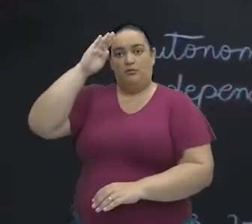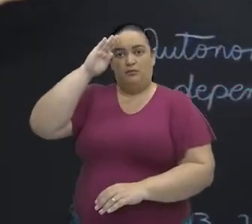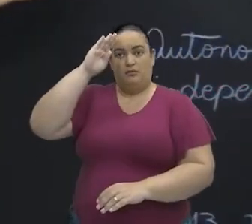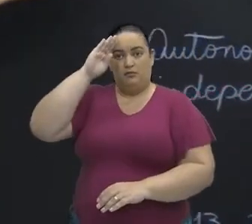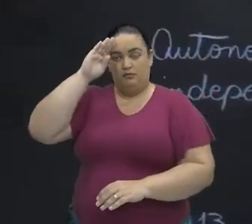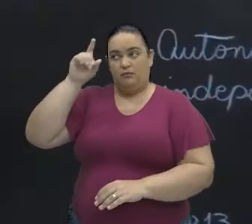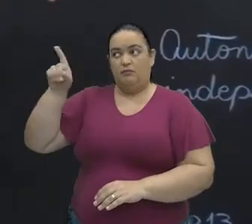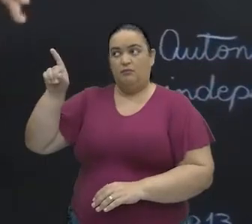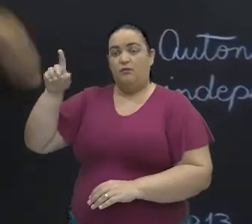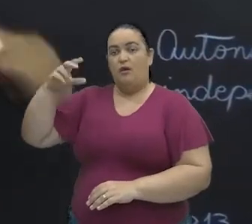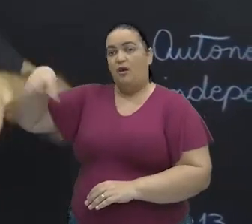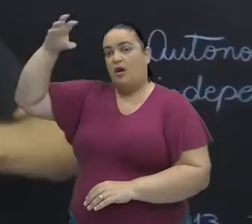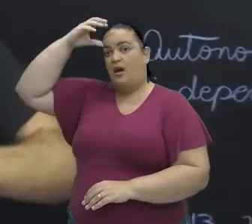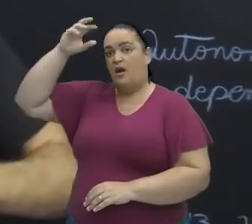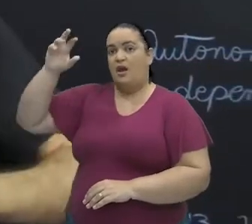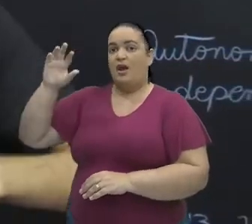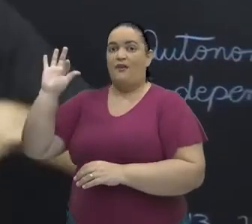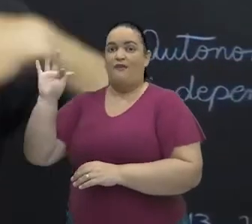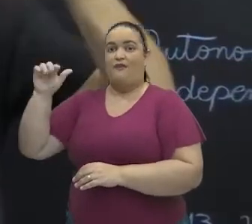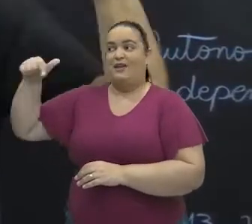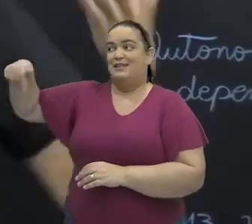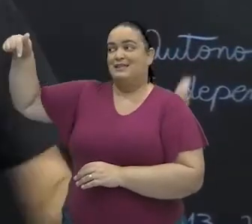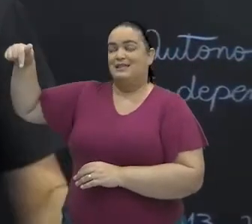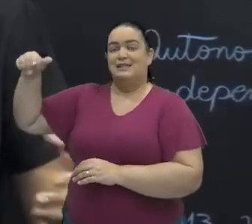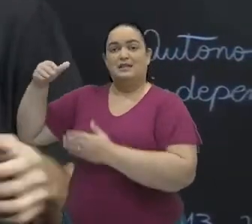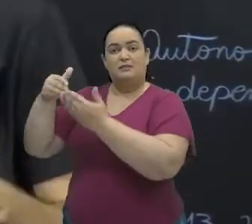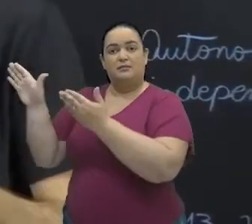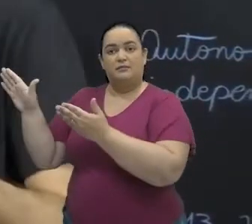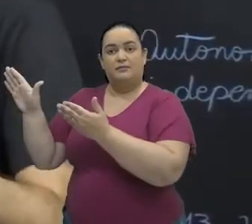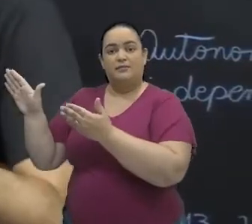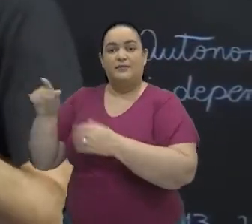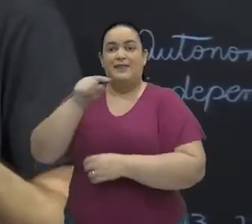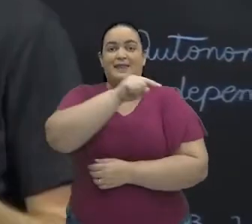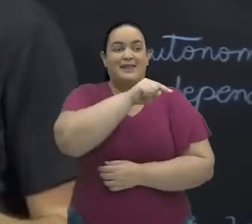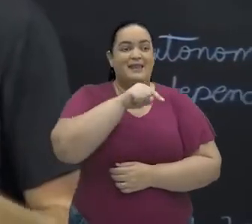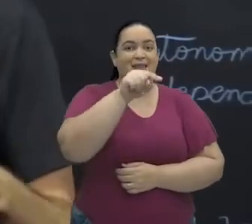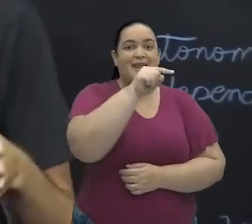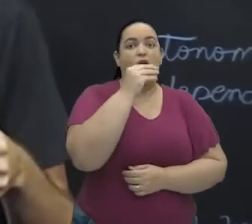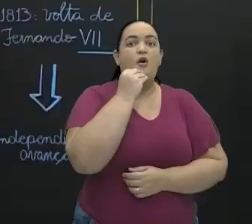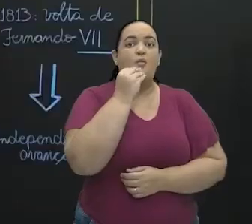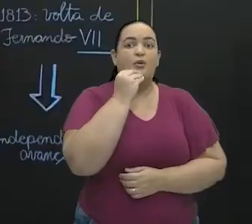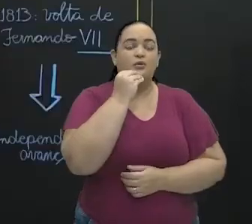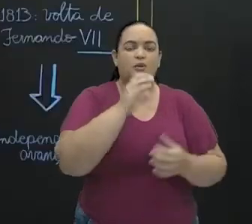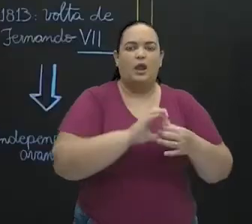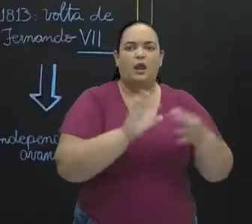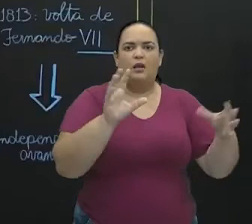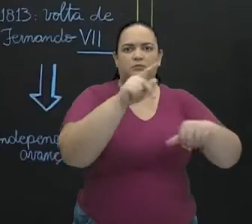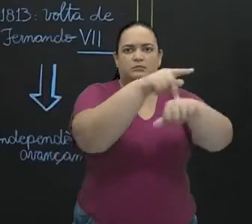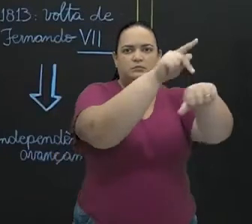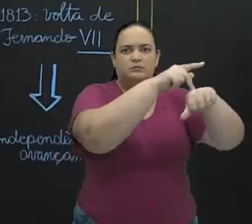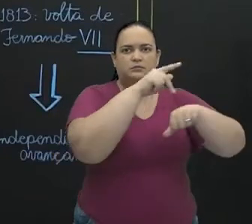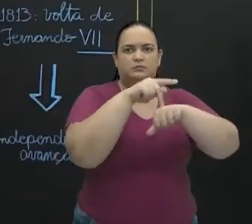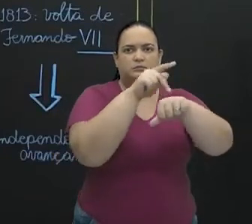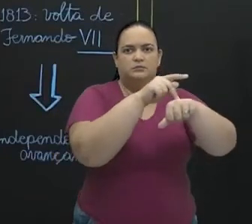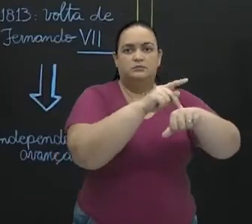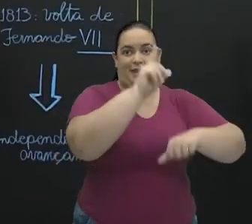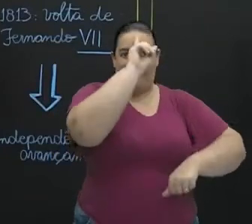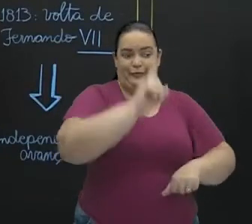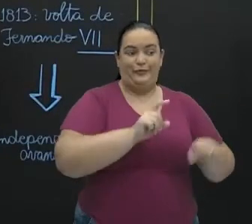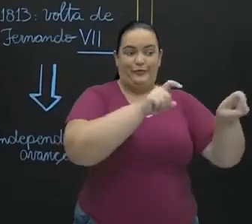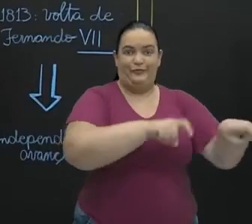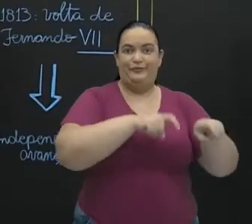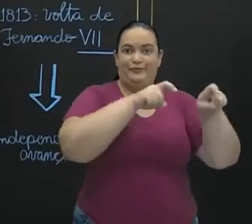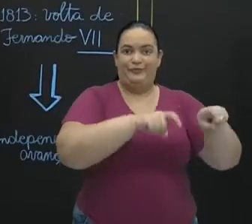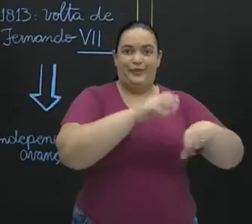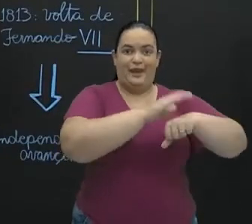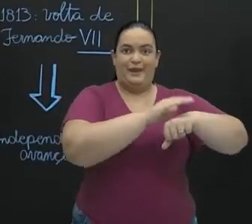do rei Fernando VII, e um momento de maior liberdade para as elites crioulas na América, ou seja, para os grandes proprietários de terra